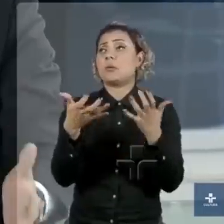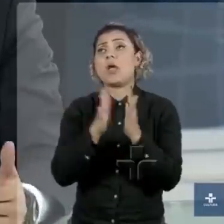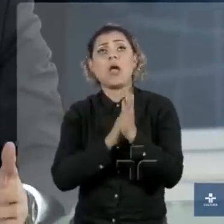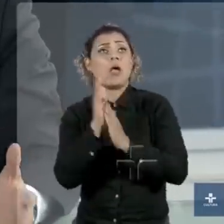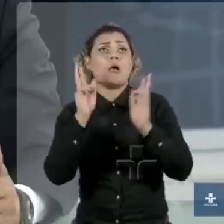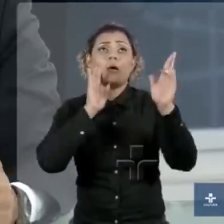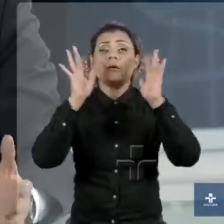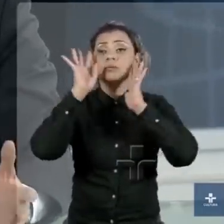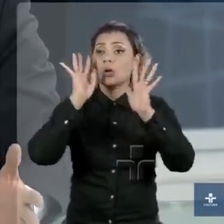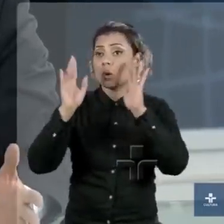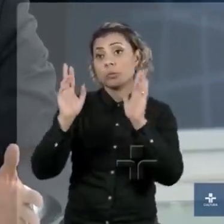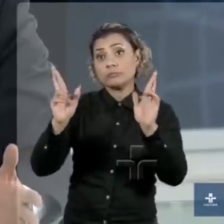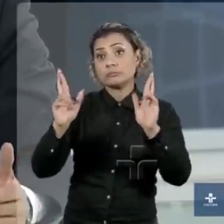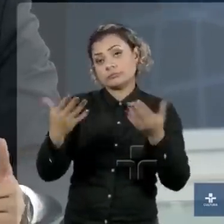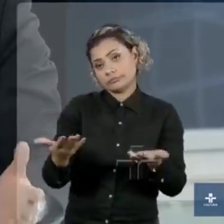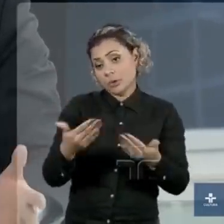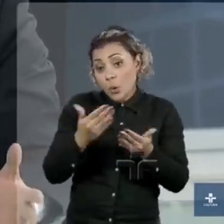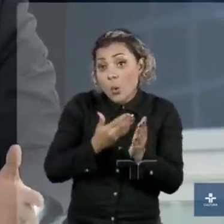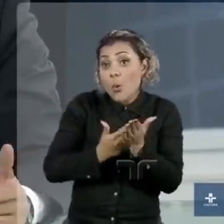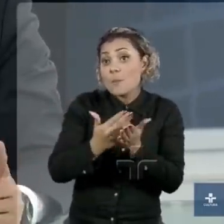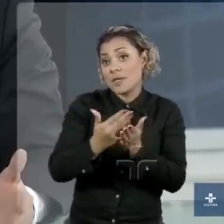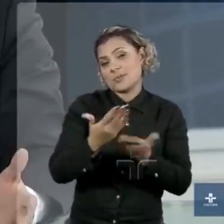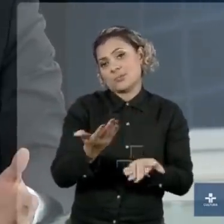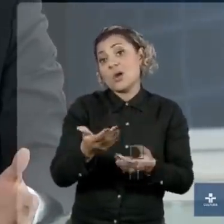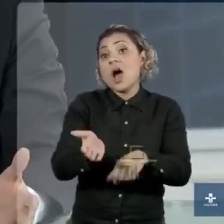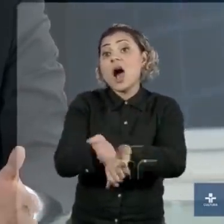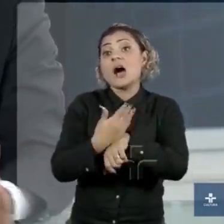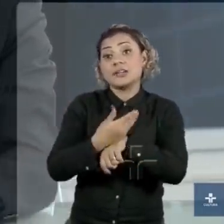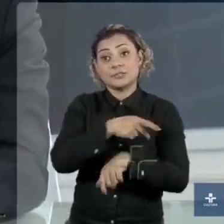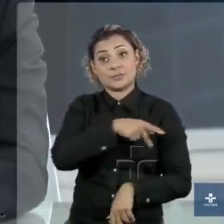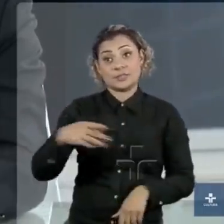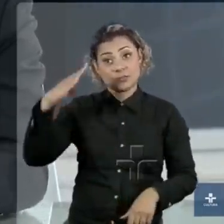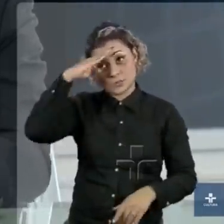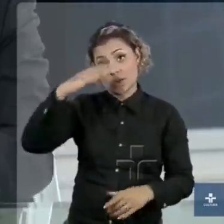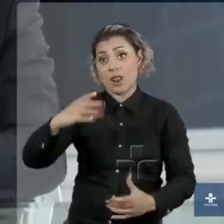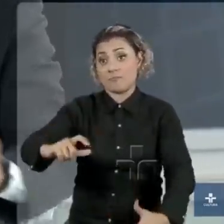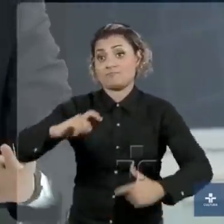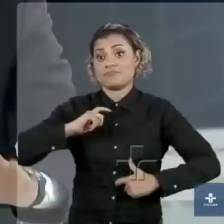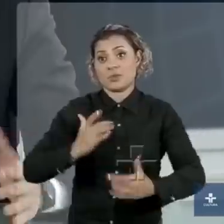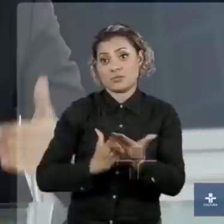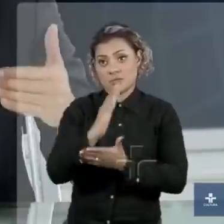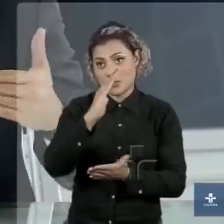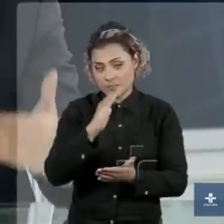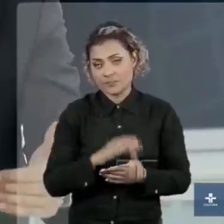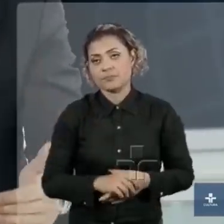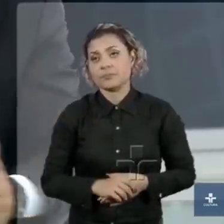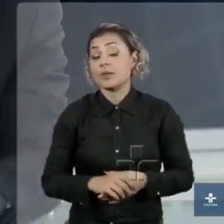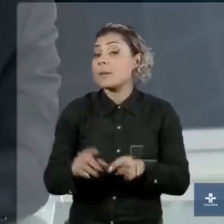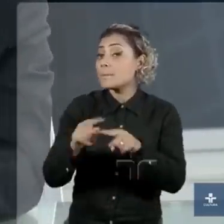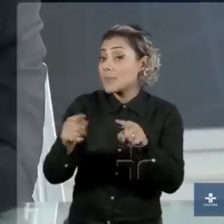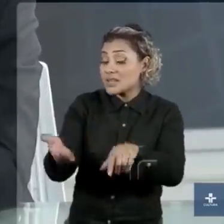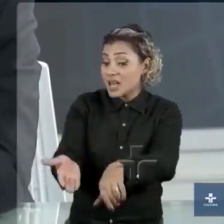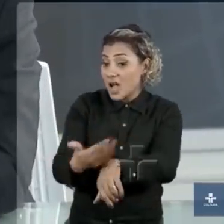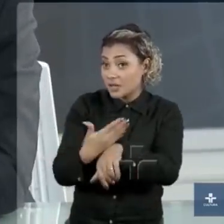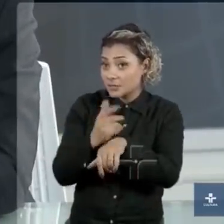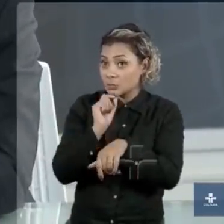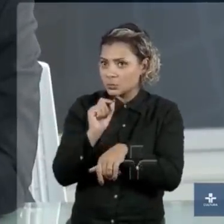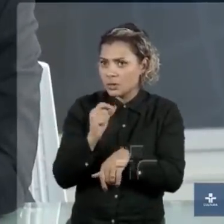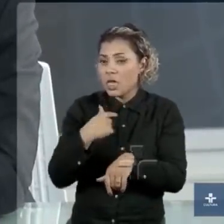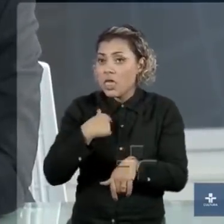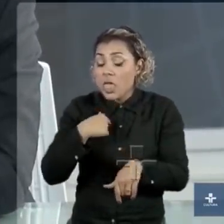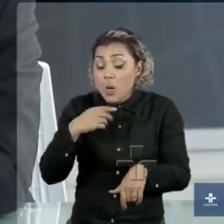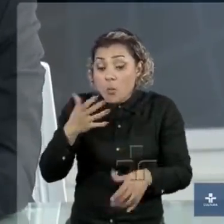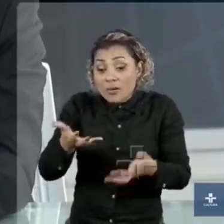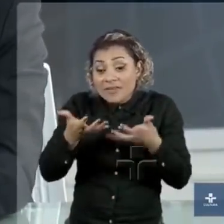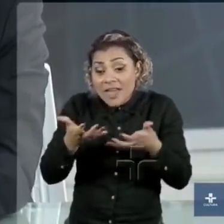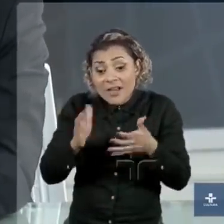e tinha certa esperança ainda no início, antes mesmo de assumir o mandato, de que isso acontecesse. Mas, saindo do que eu quero para o que eu estou vendo